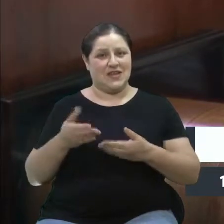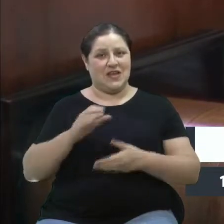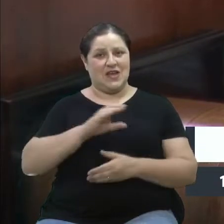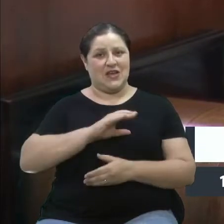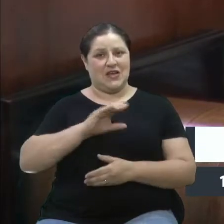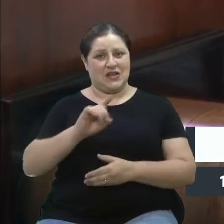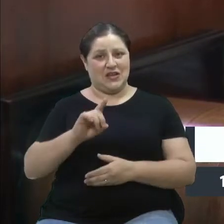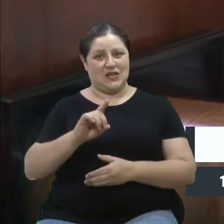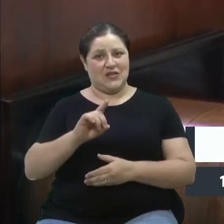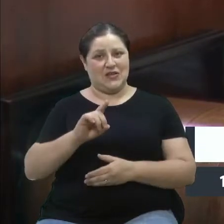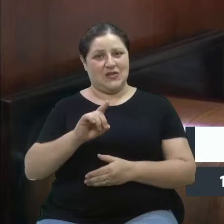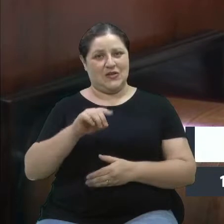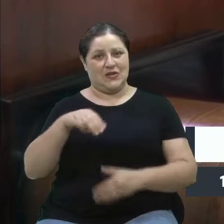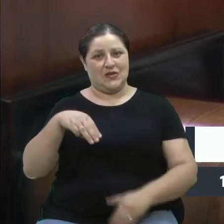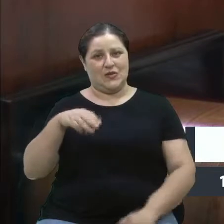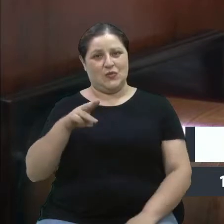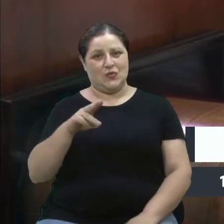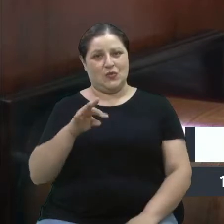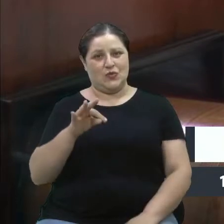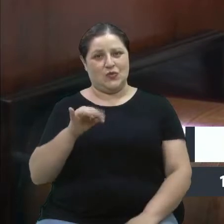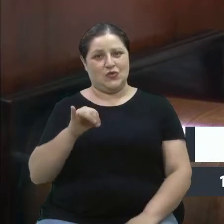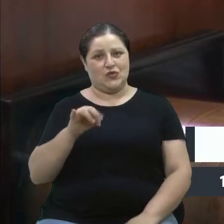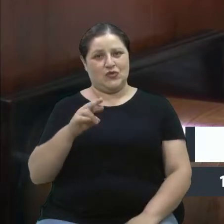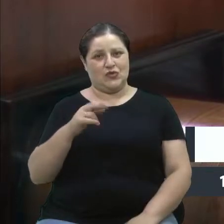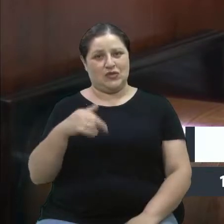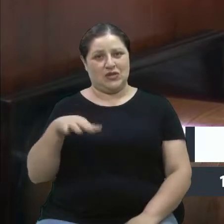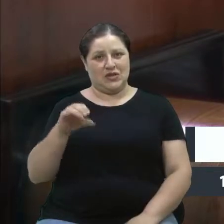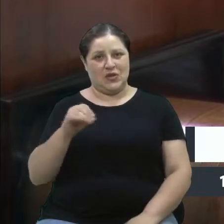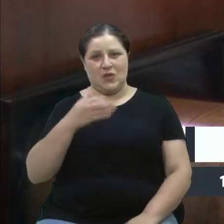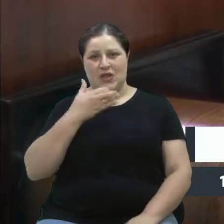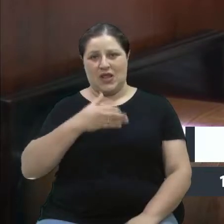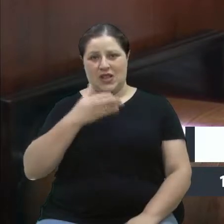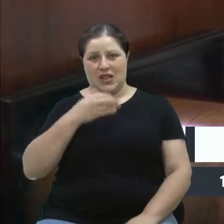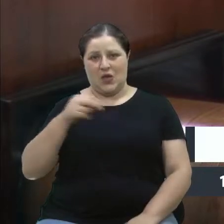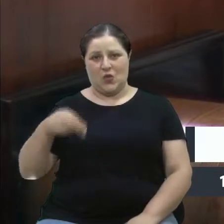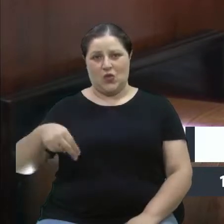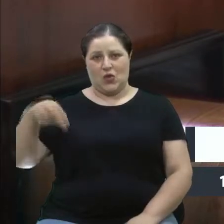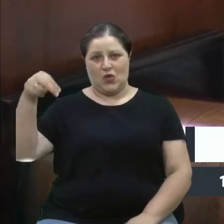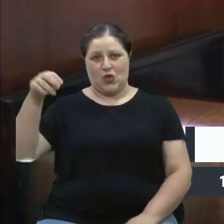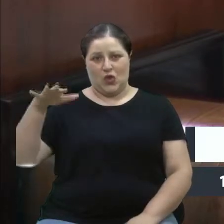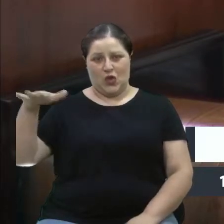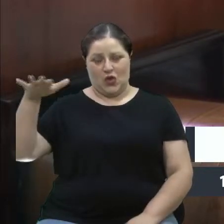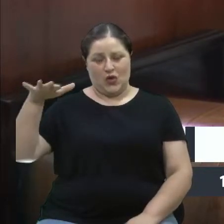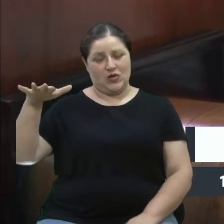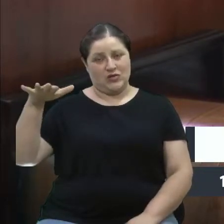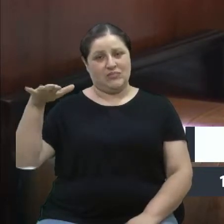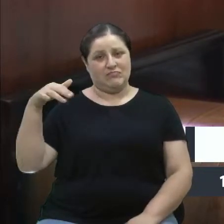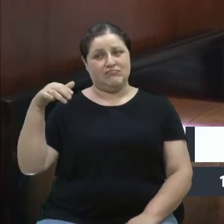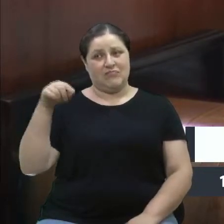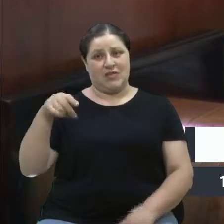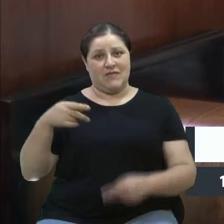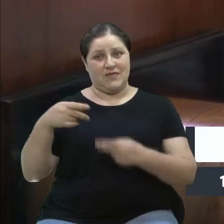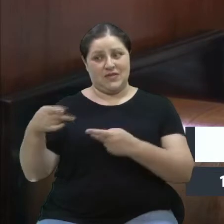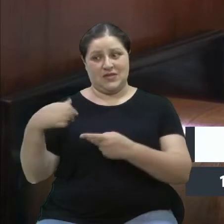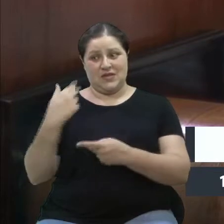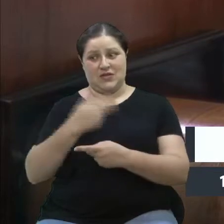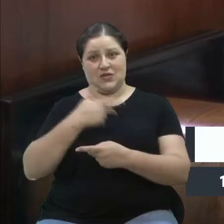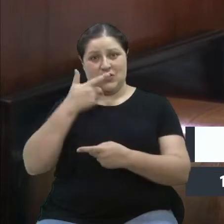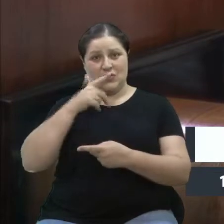Norte, onde através daquela visita nós conseguimos fazer a festa daquele ano.